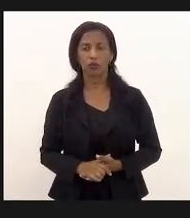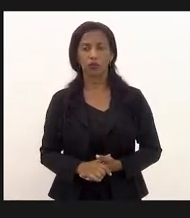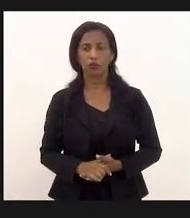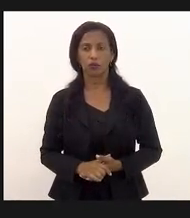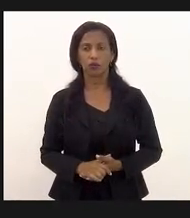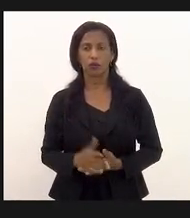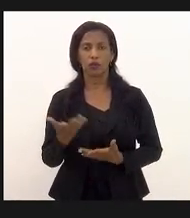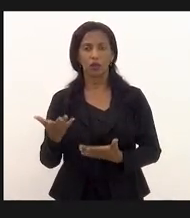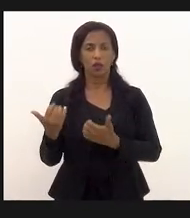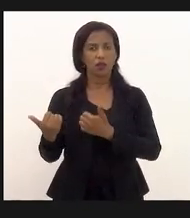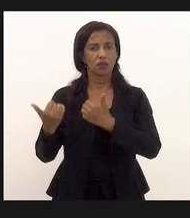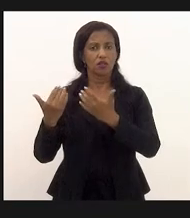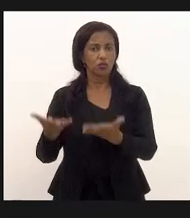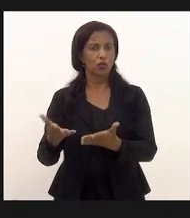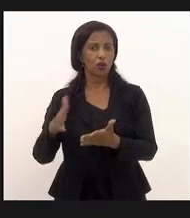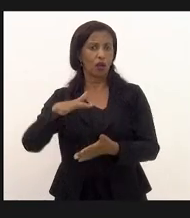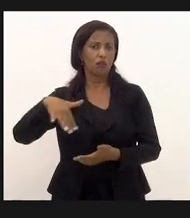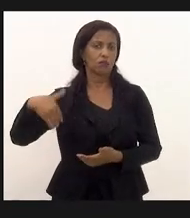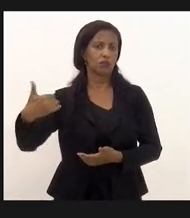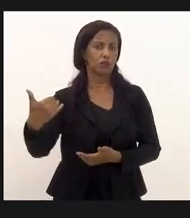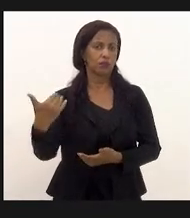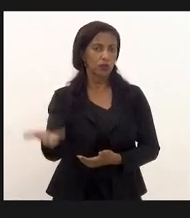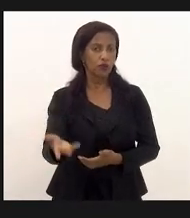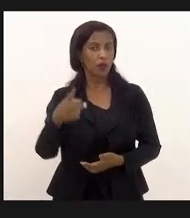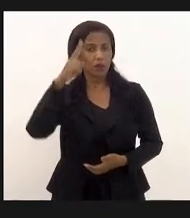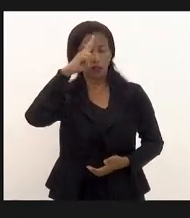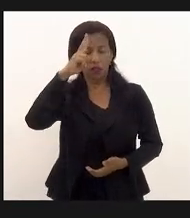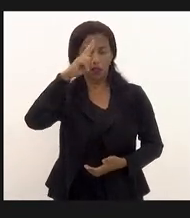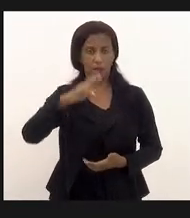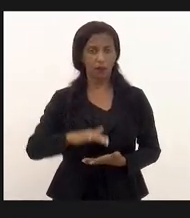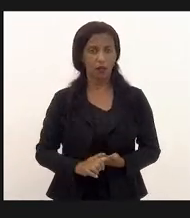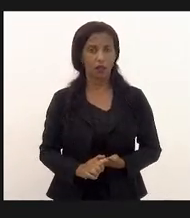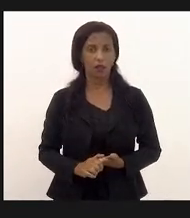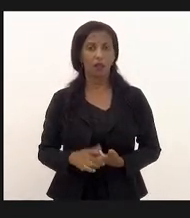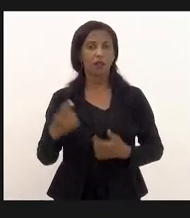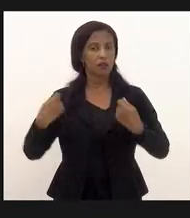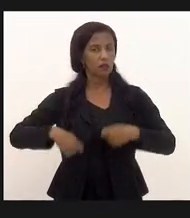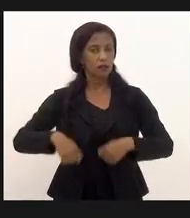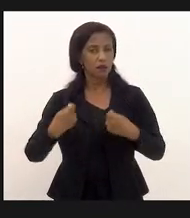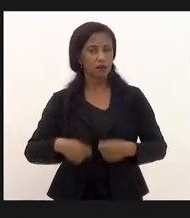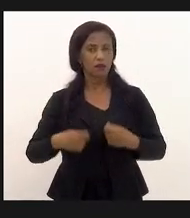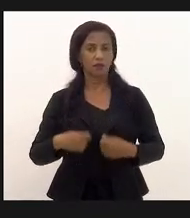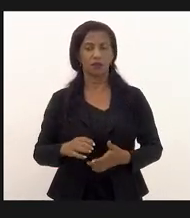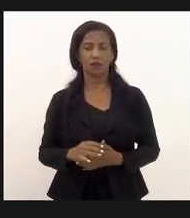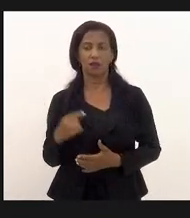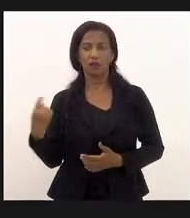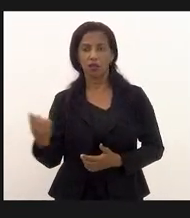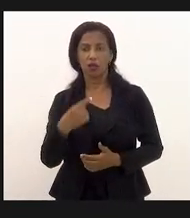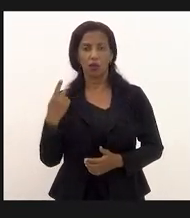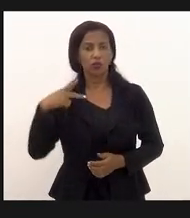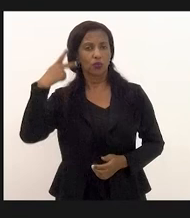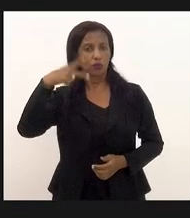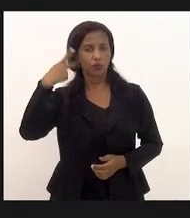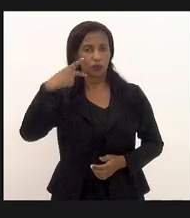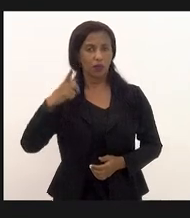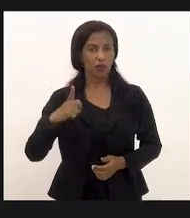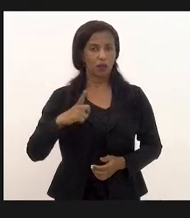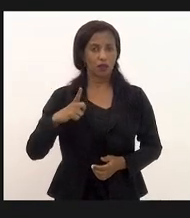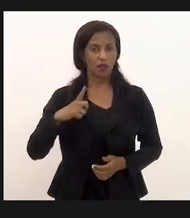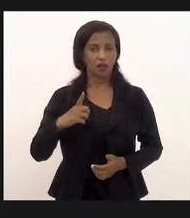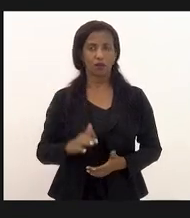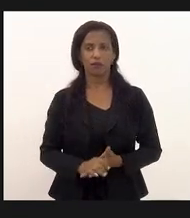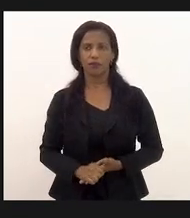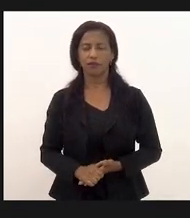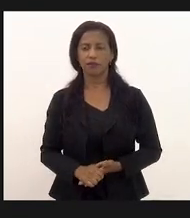quer se jogar para a torcida mas a gente tem que lembrar que é necessário que nós como parlamentares tenhamos